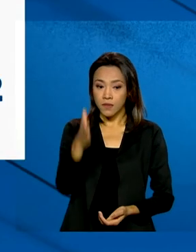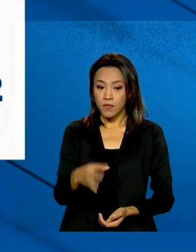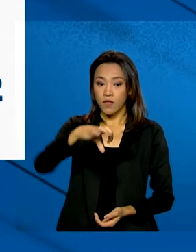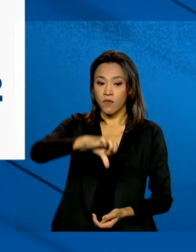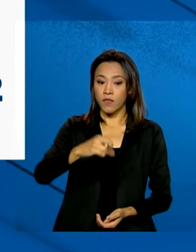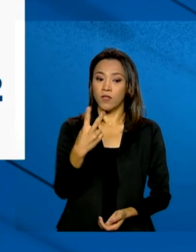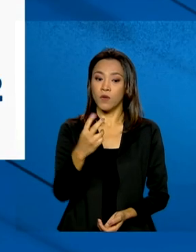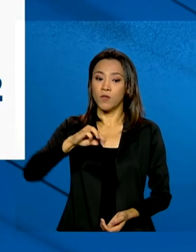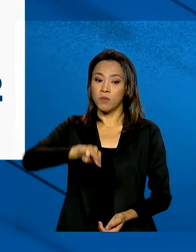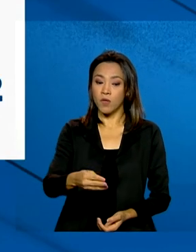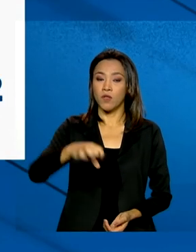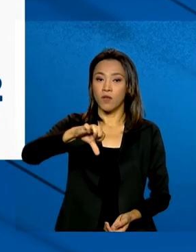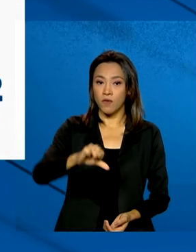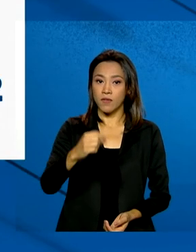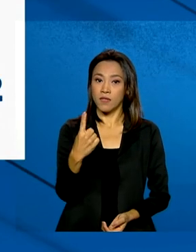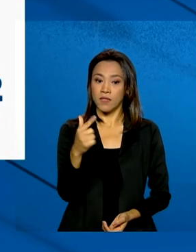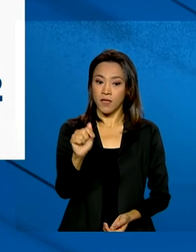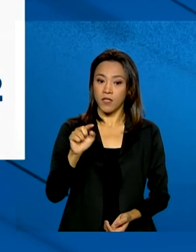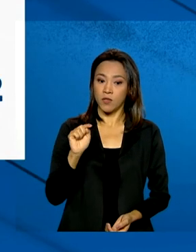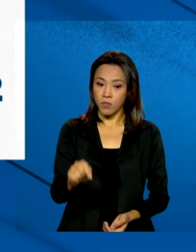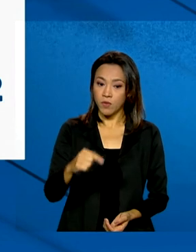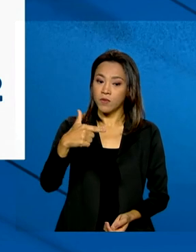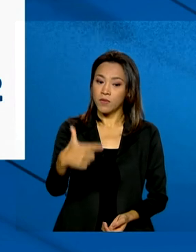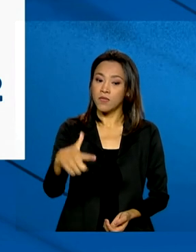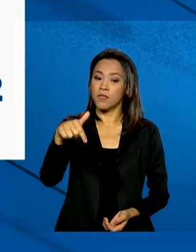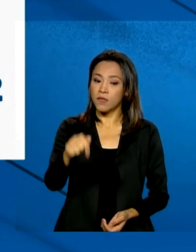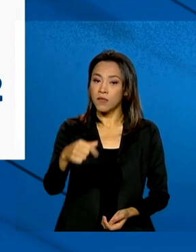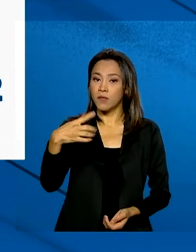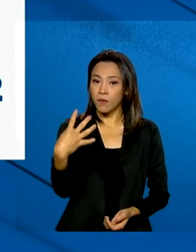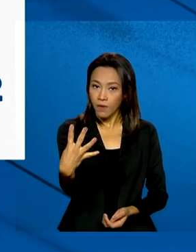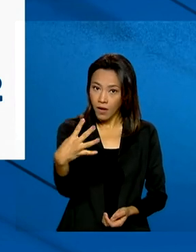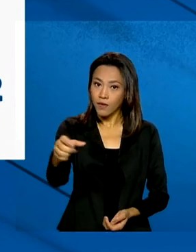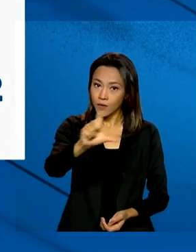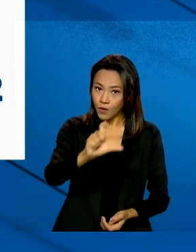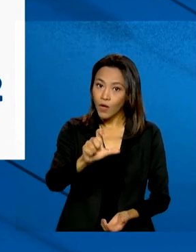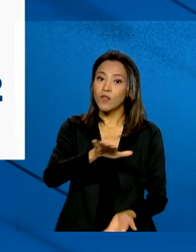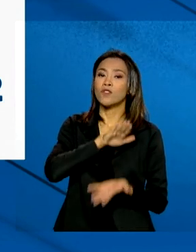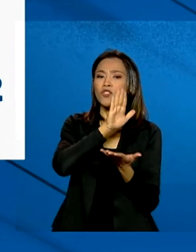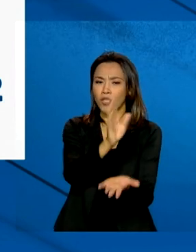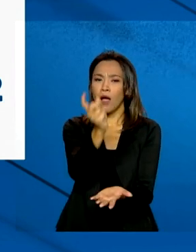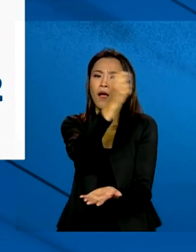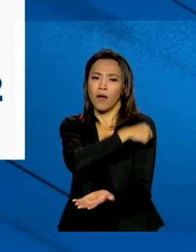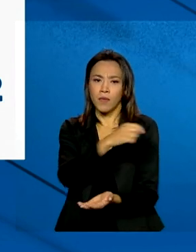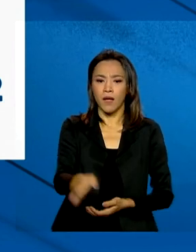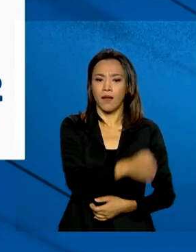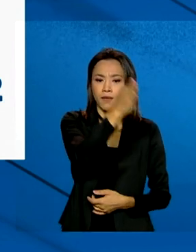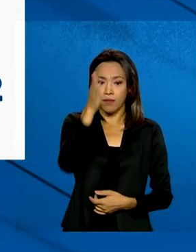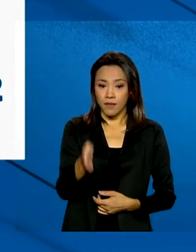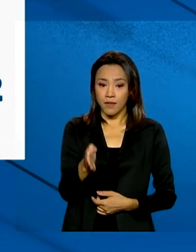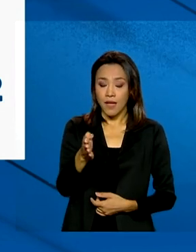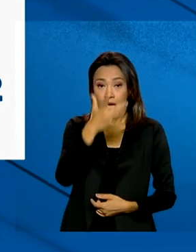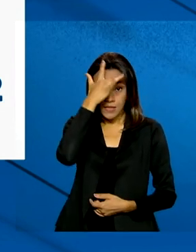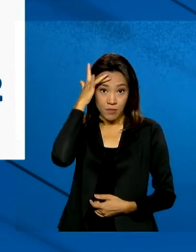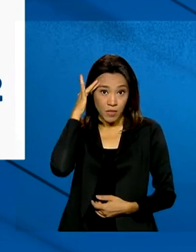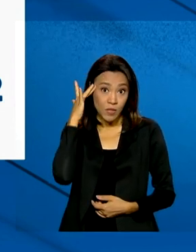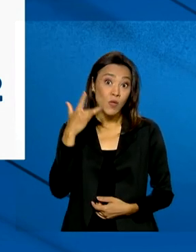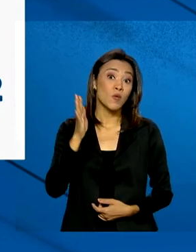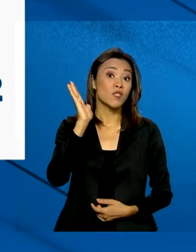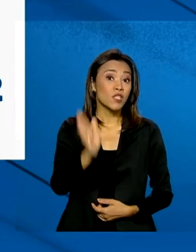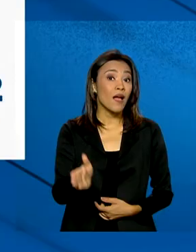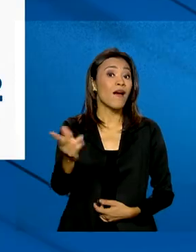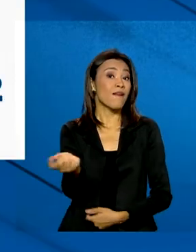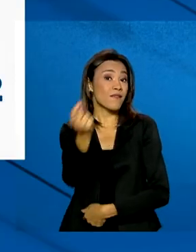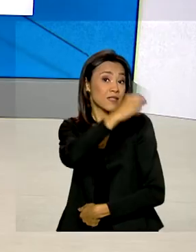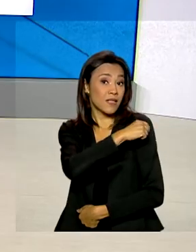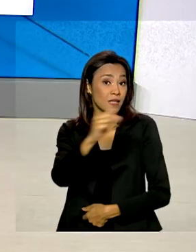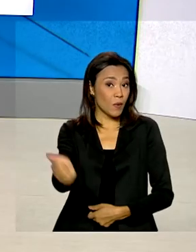.917.274 doses foram aplicadas. As pessoas vacinadas com a primeira